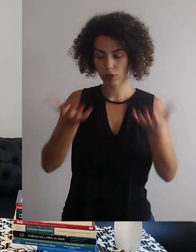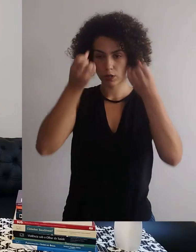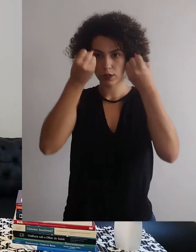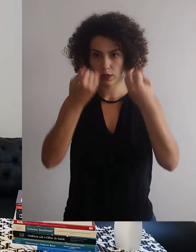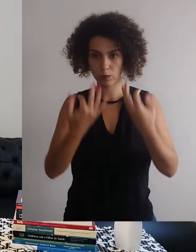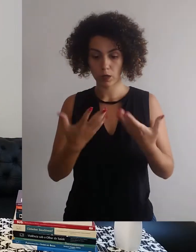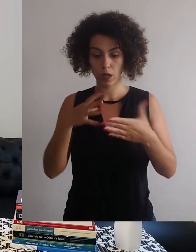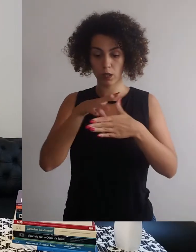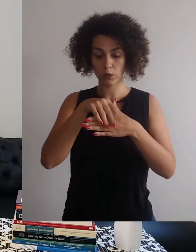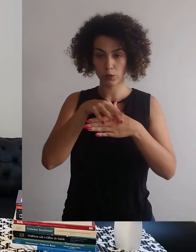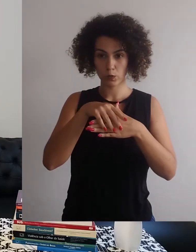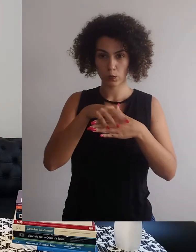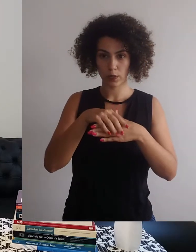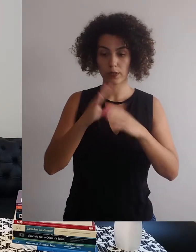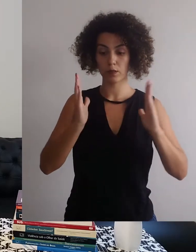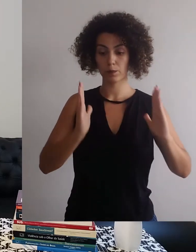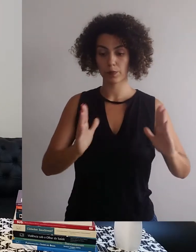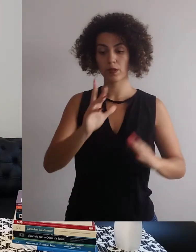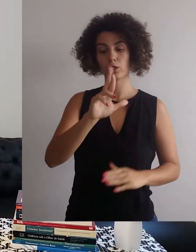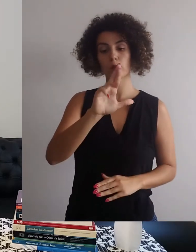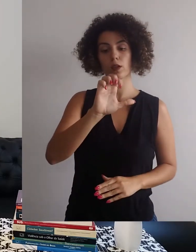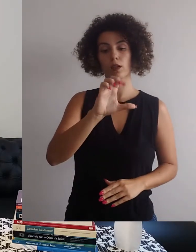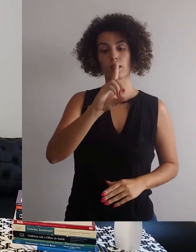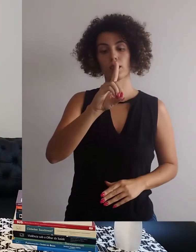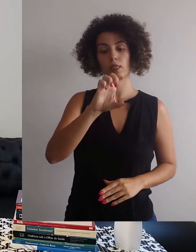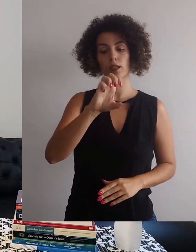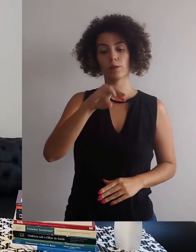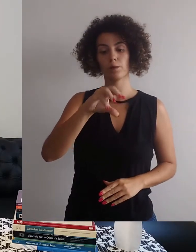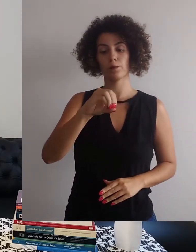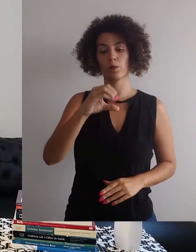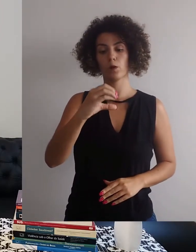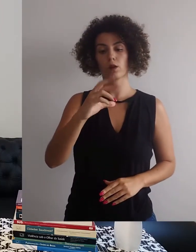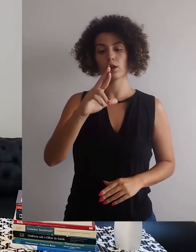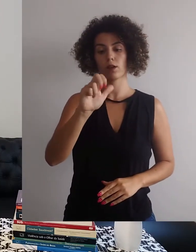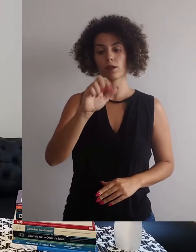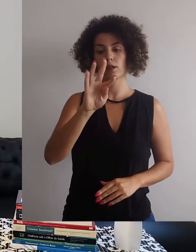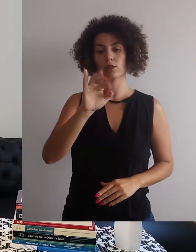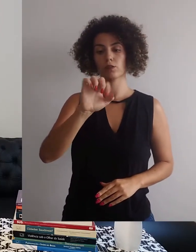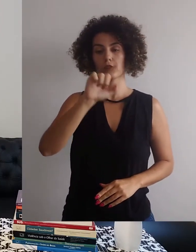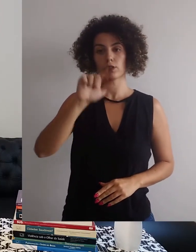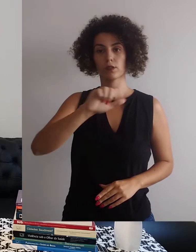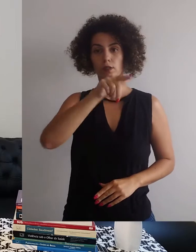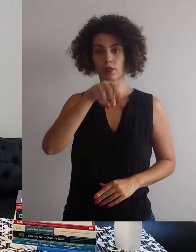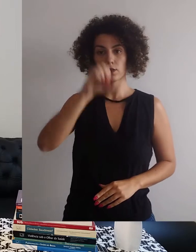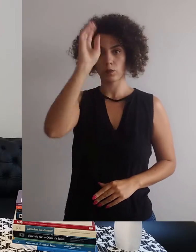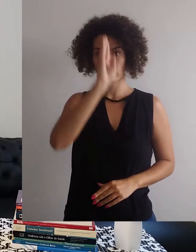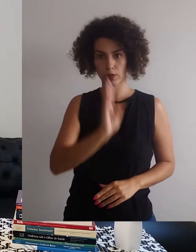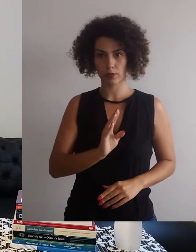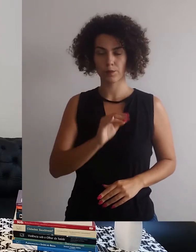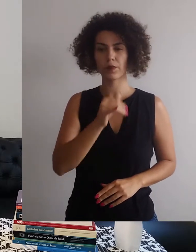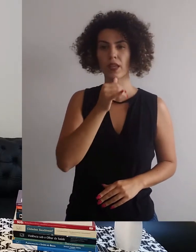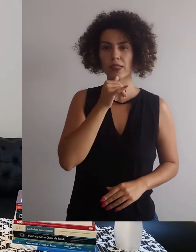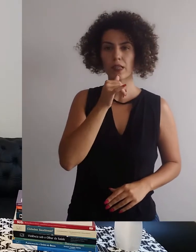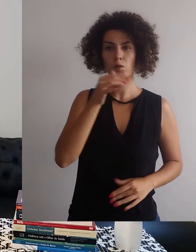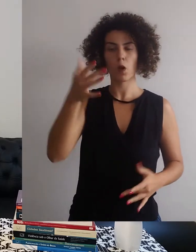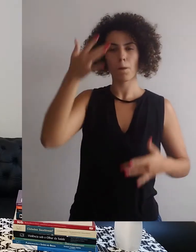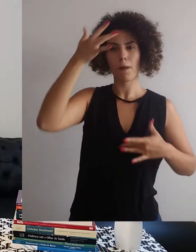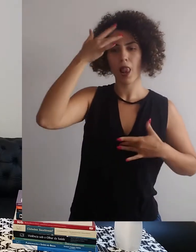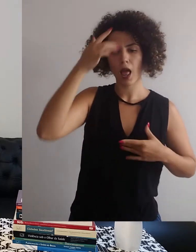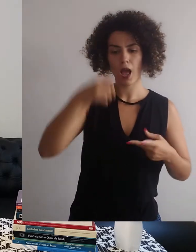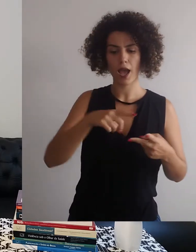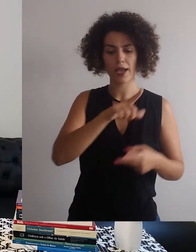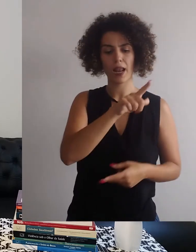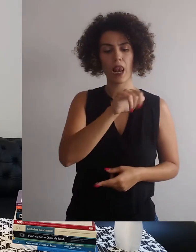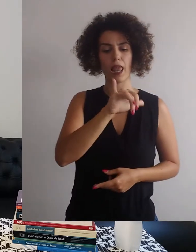Eu vou abordar agora a questão das doenças endêmicas no período da redemocratização do Brasil, depois da ditadura de Vargas. Doenças como a